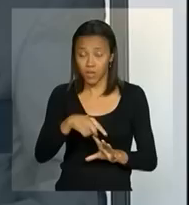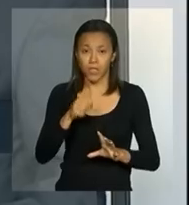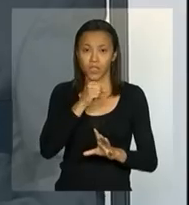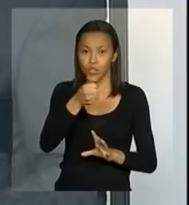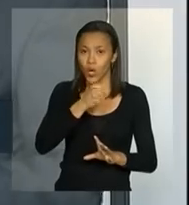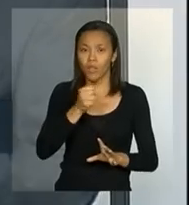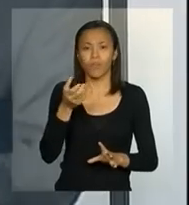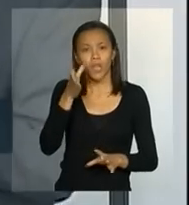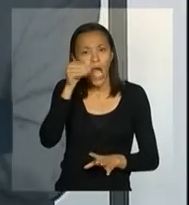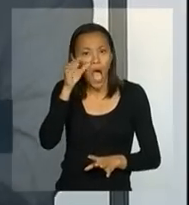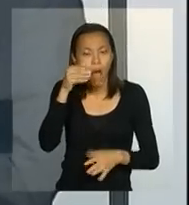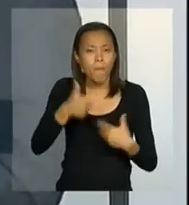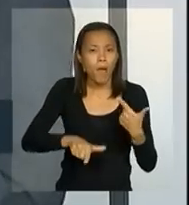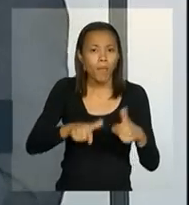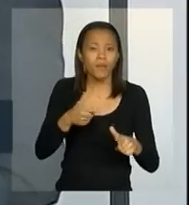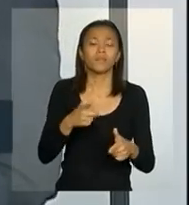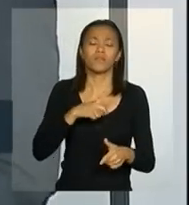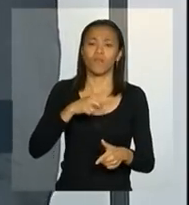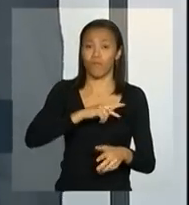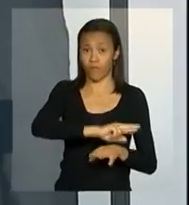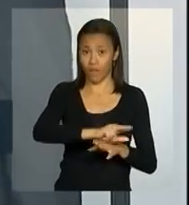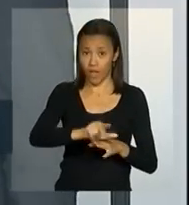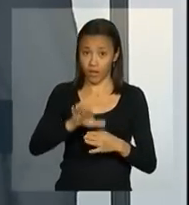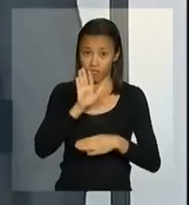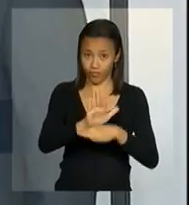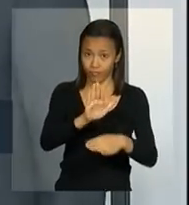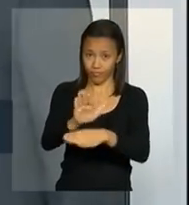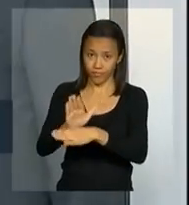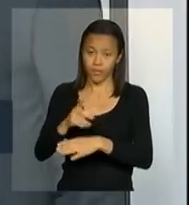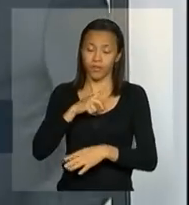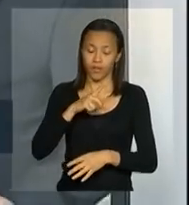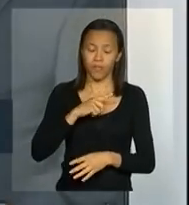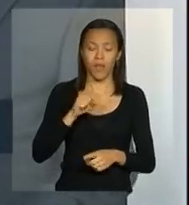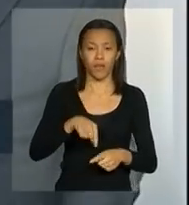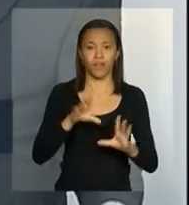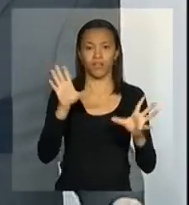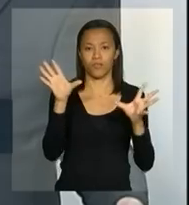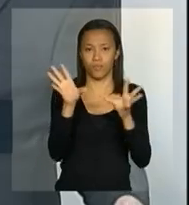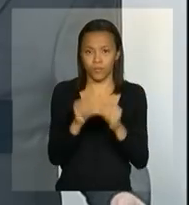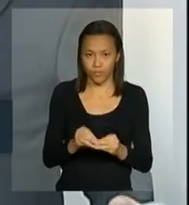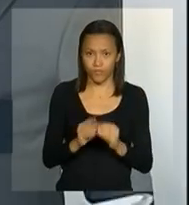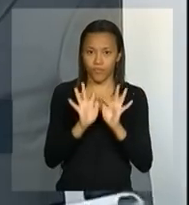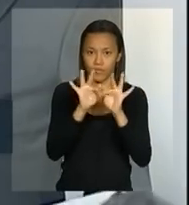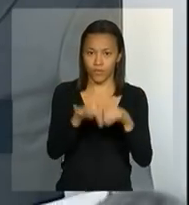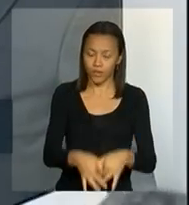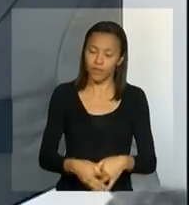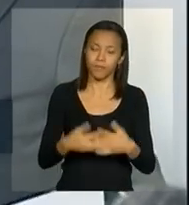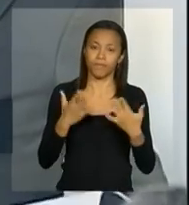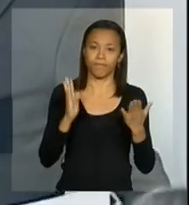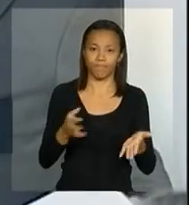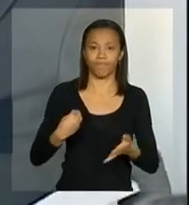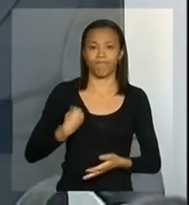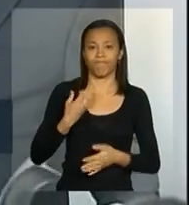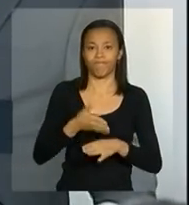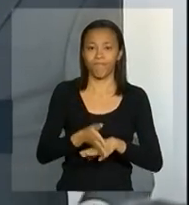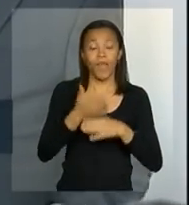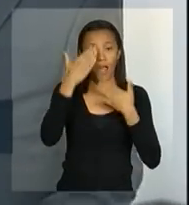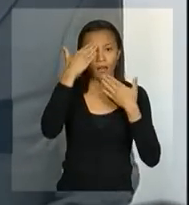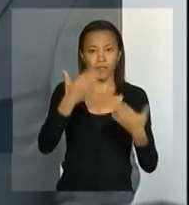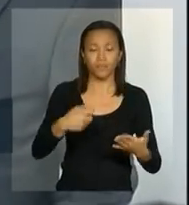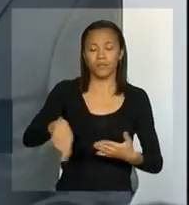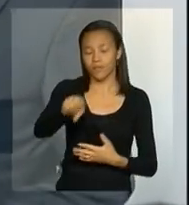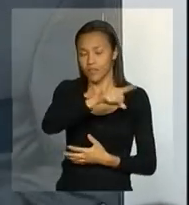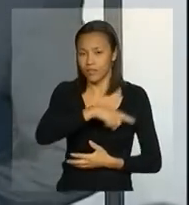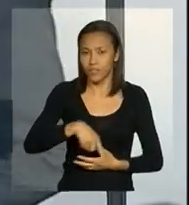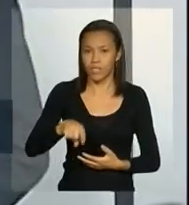imprensa. São várias intervenções. E aqui a gente finaliza a nossa participação, agradecendo